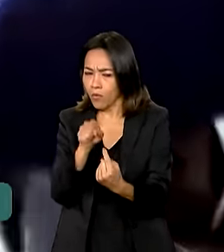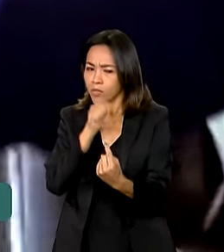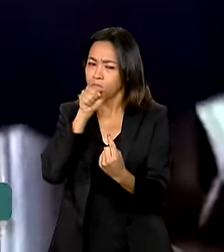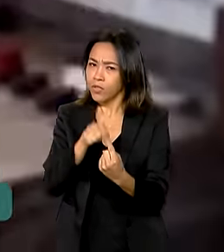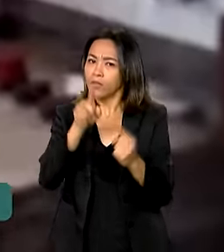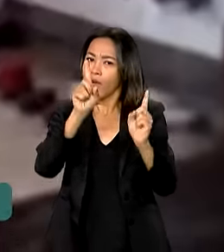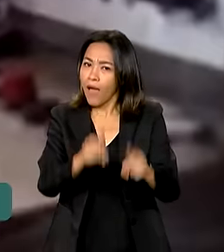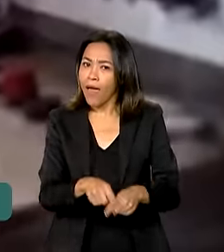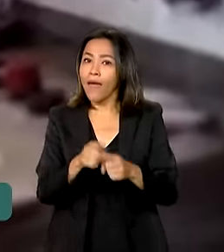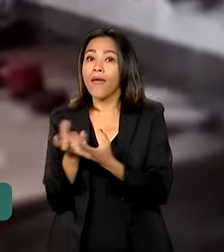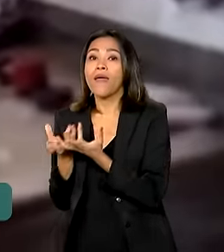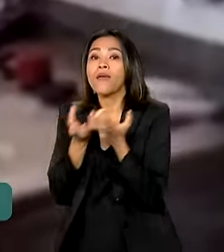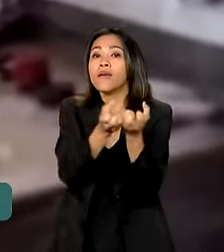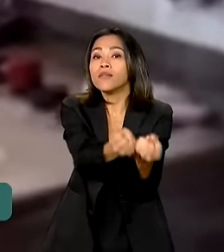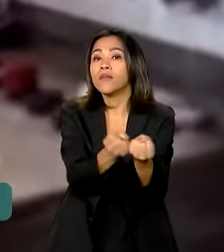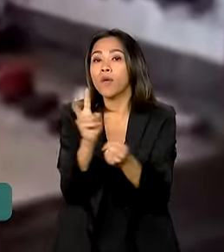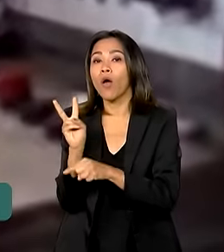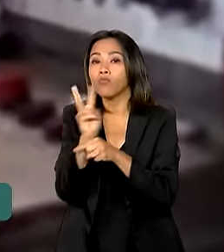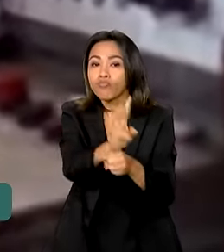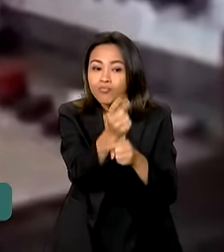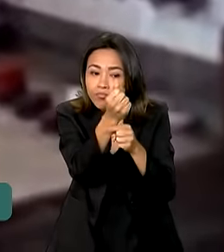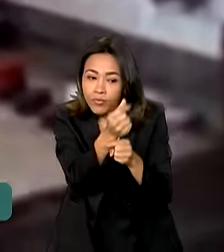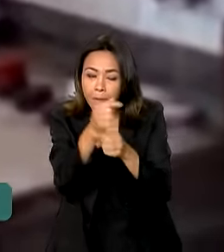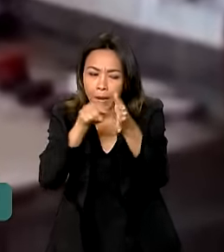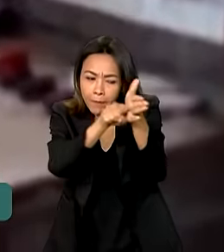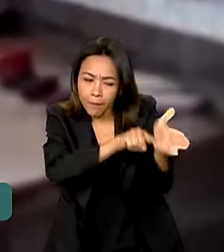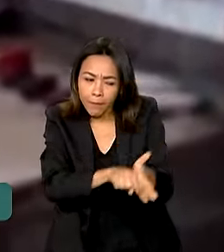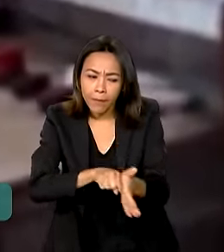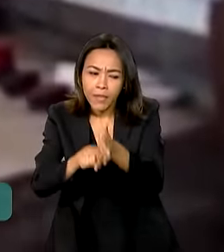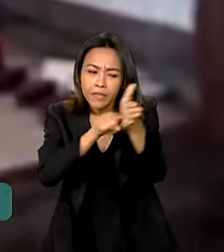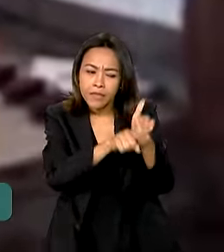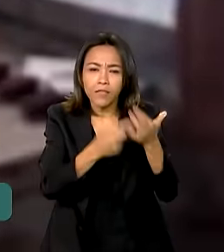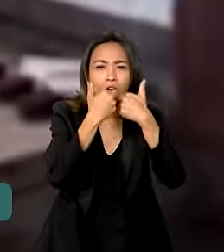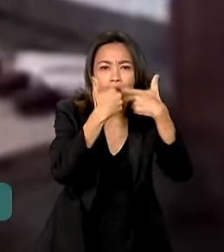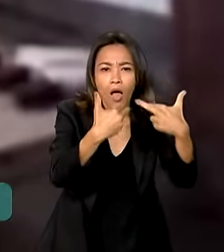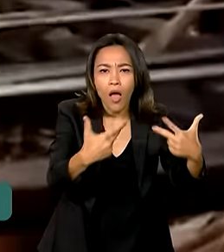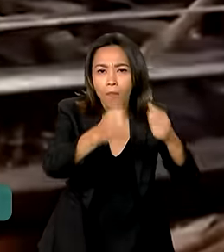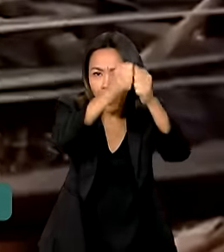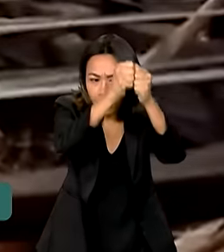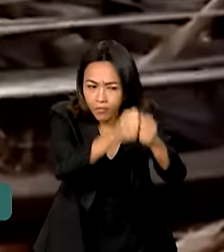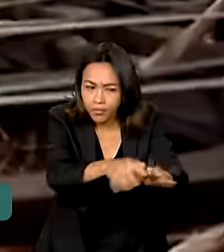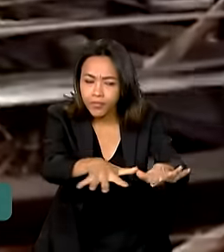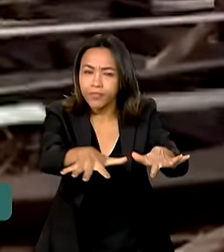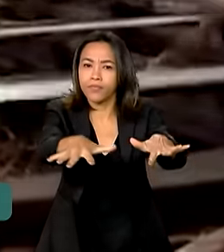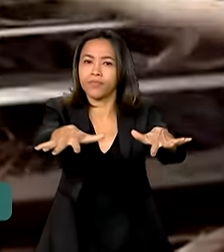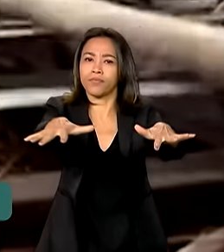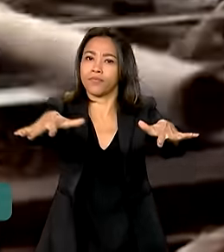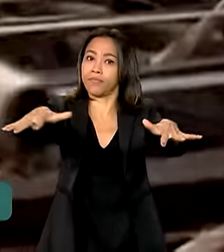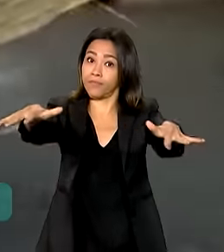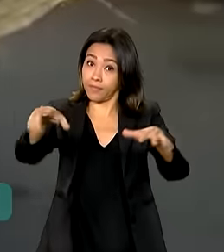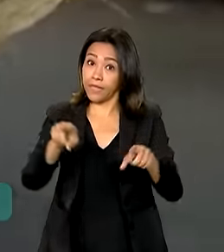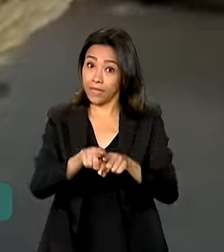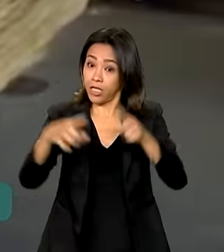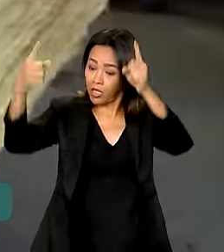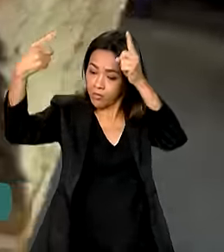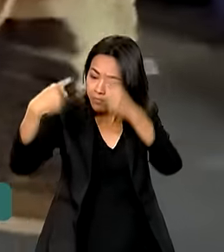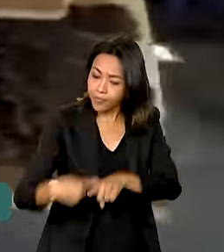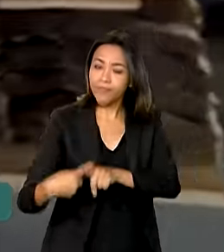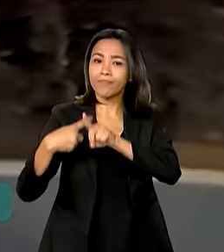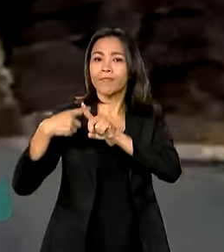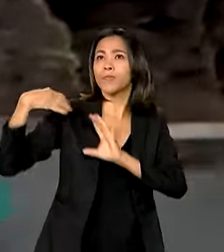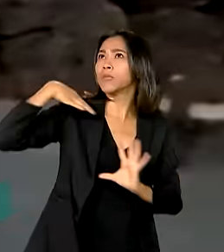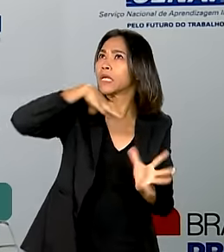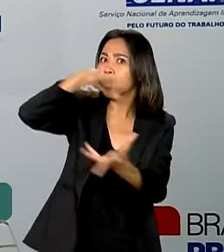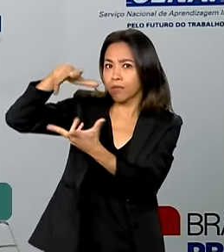receber financiamento para pesquisa de inovação, para expandir a produtividade e competir no mercado